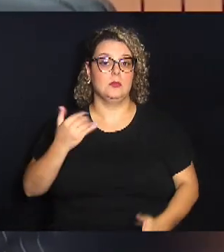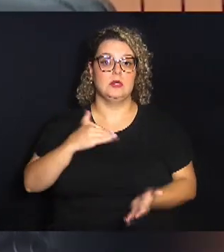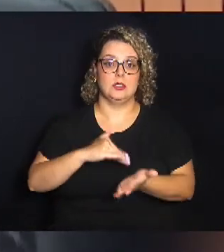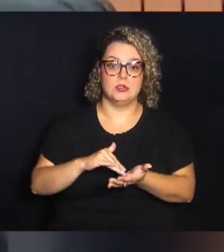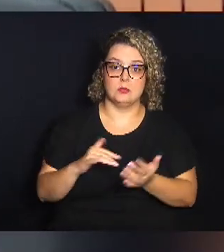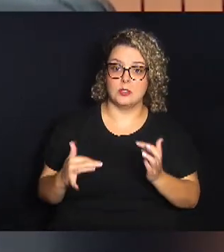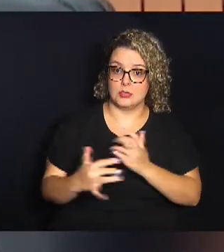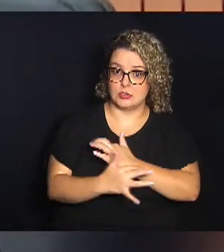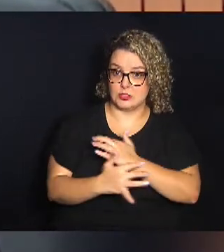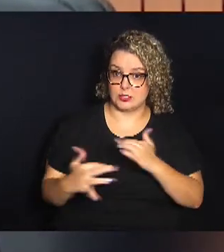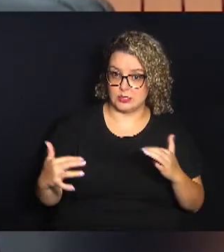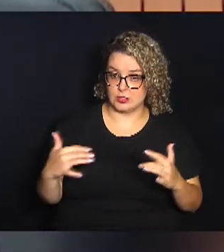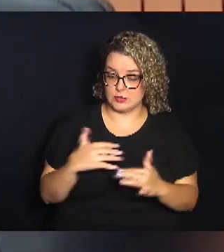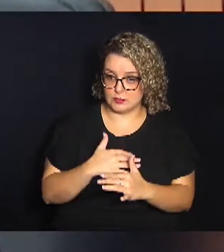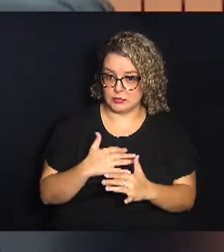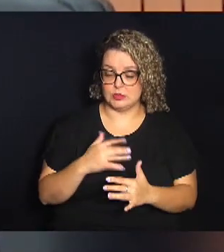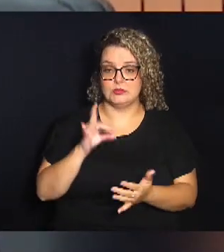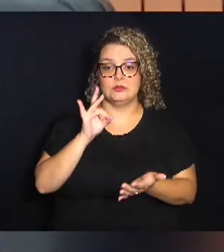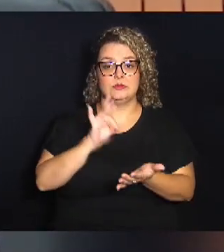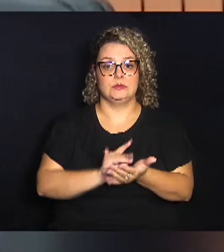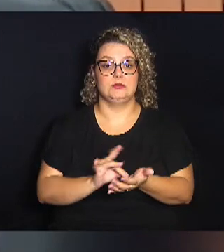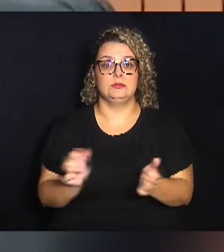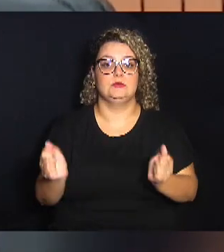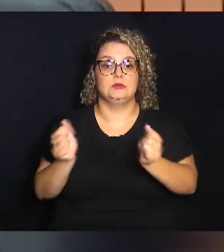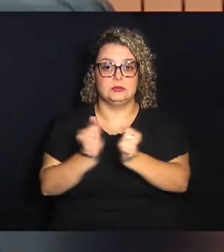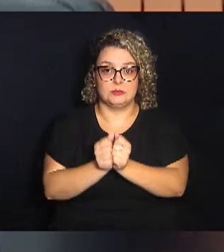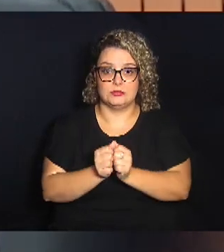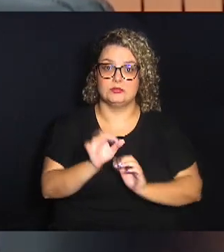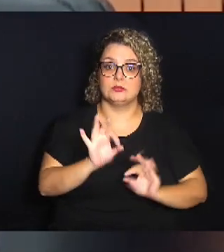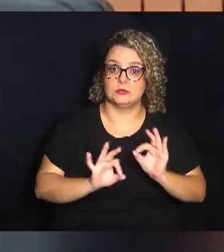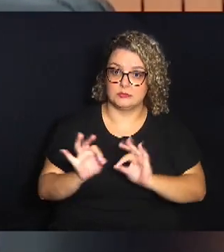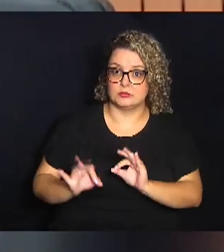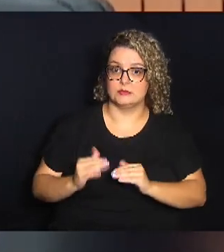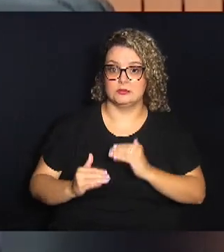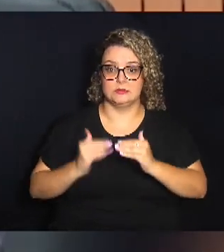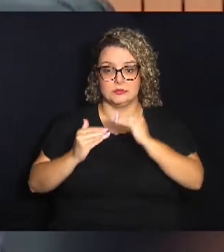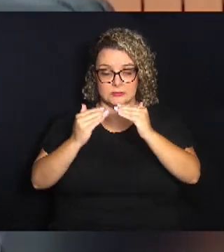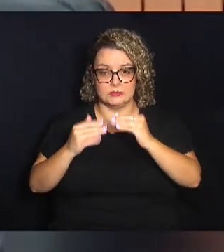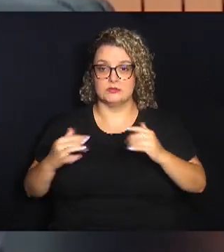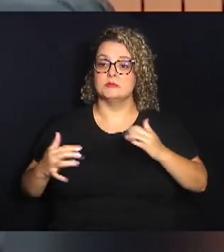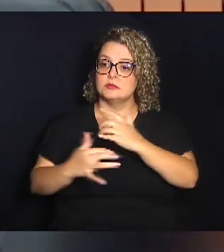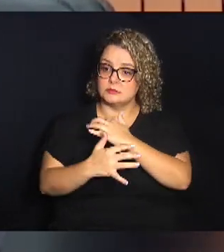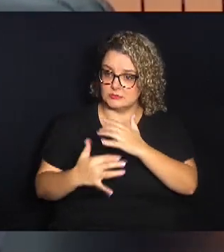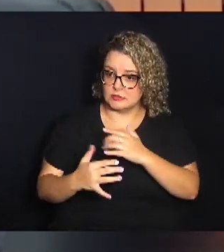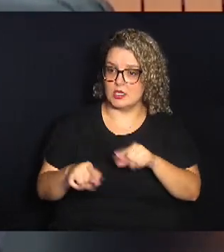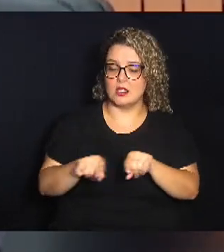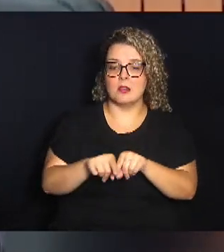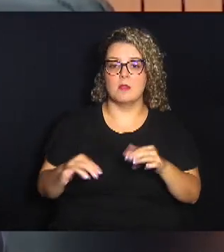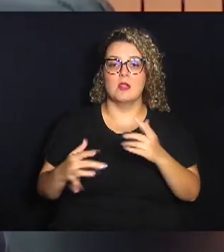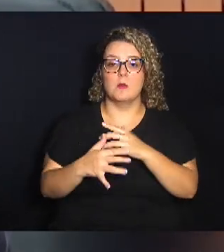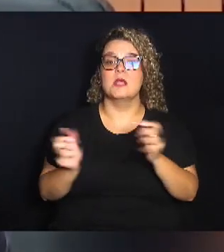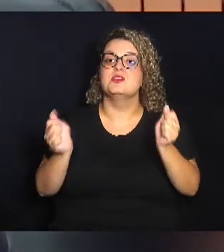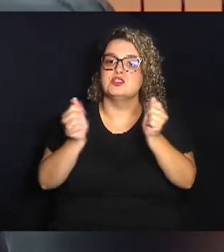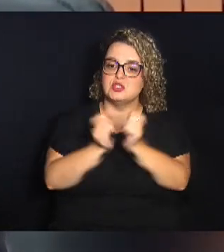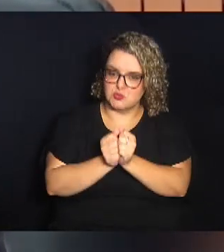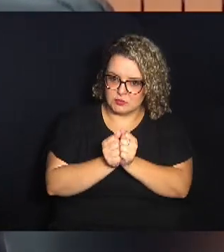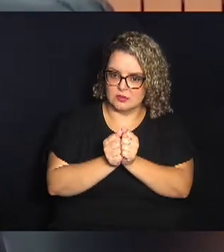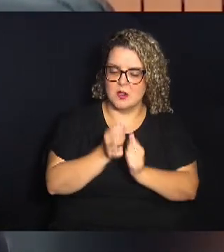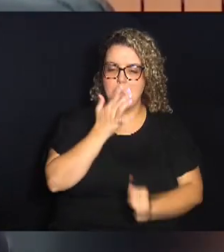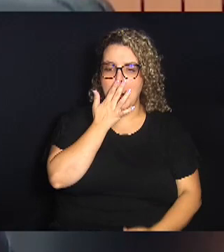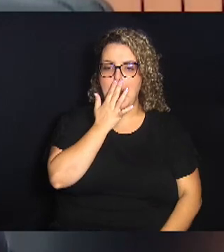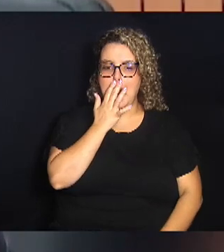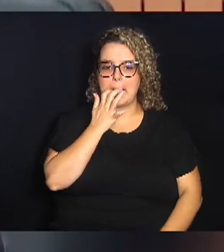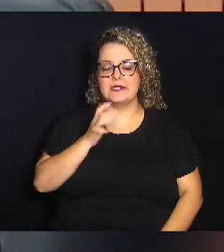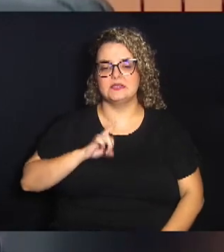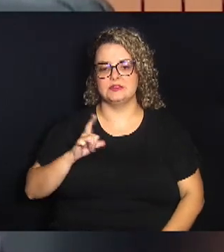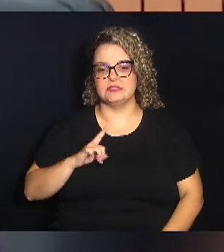Urbanismo. Na verdade, nós estávamos com a Secretaria de Planejamento, Desenvolvimento Urbano e Urbanismo junto. Então, houve